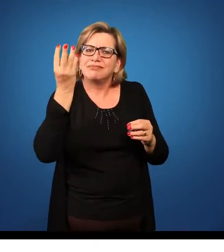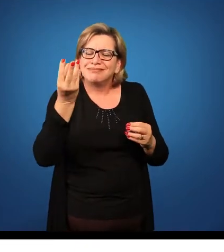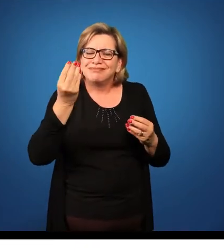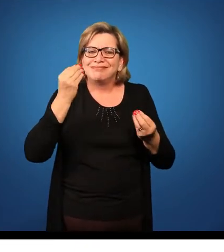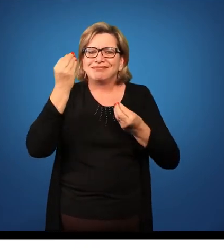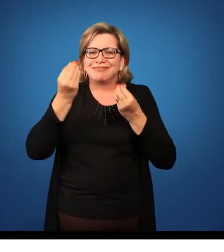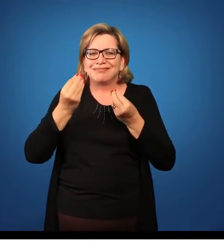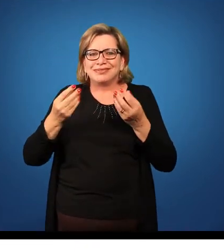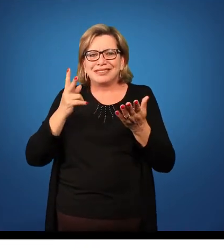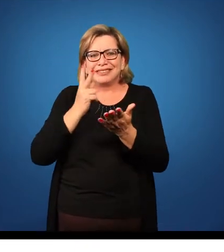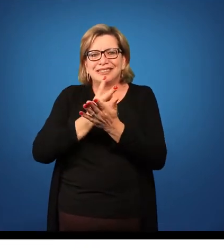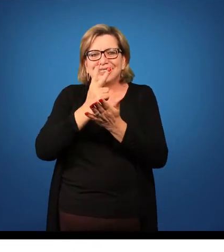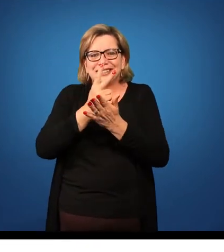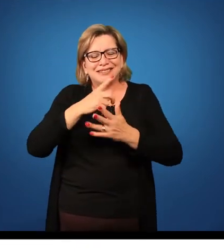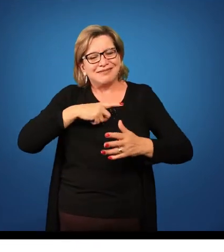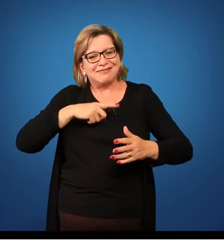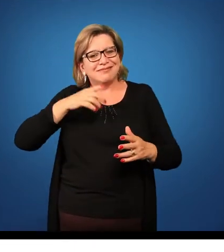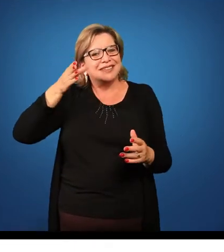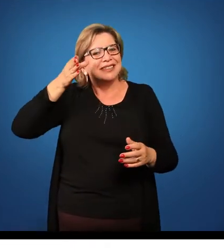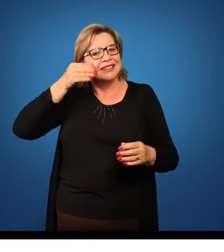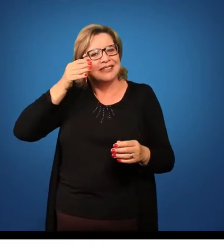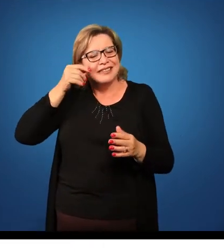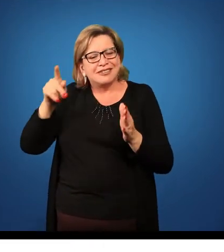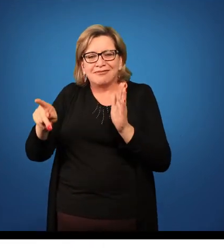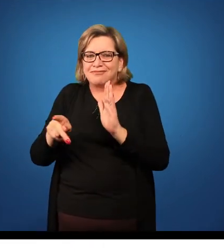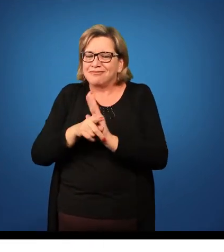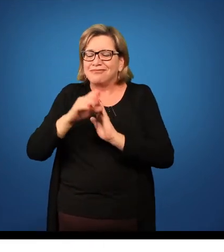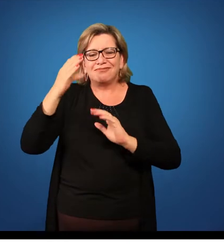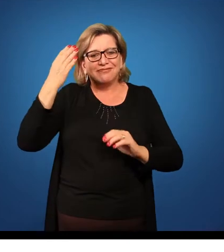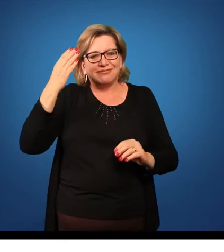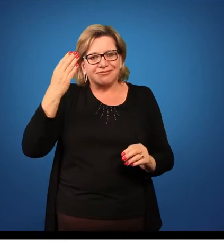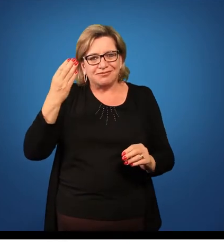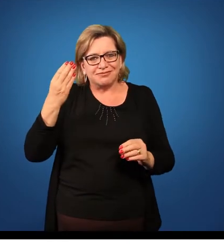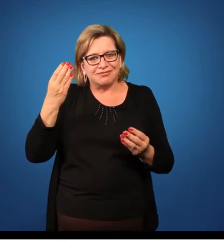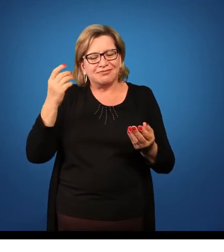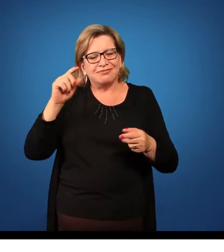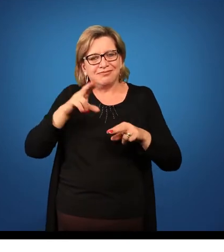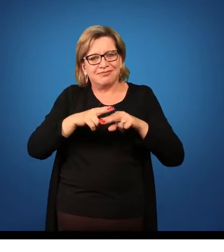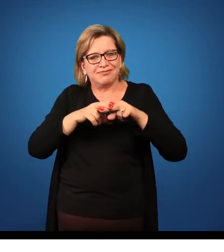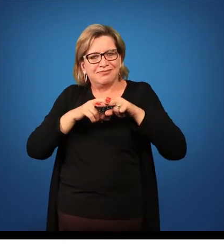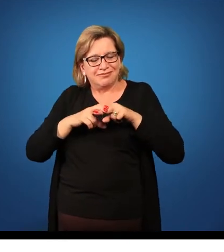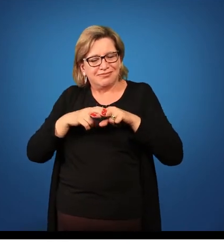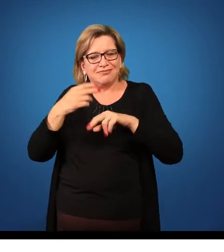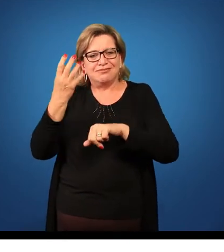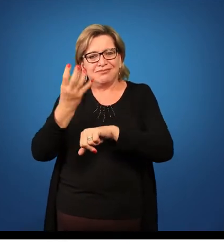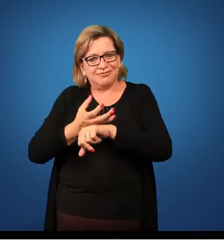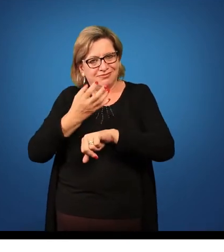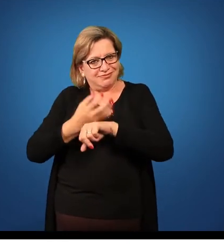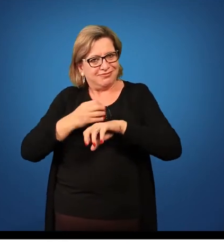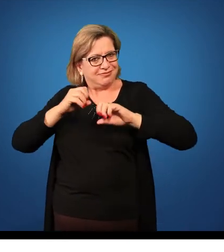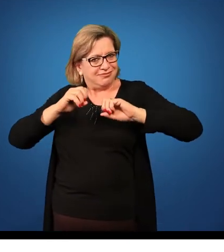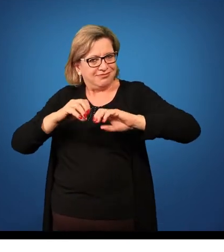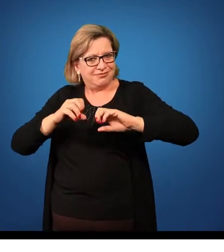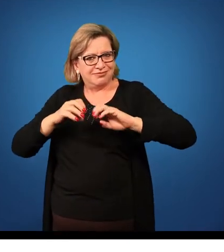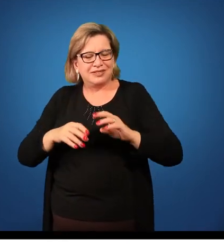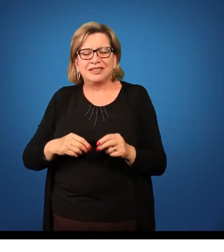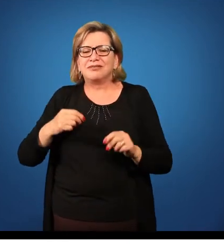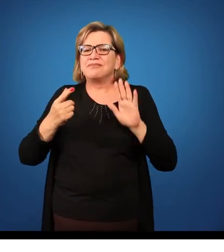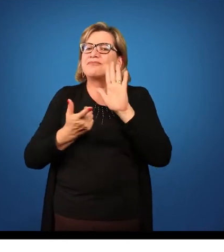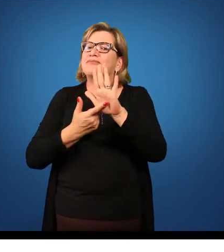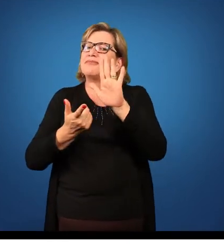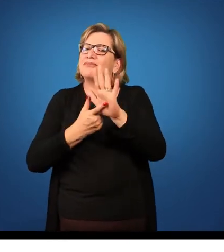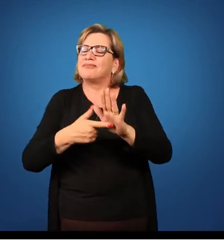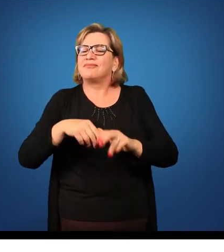isso? Então nós temos curiosidades sobre os determinados fenômenos. E é isso que a disciplina de ciência trabalha. Então tragam essas